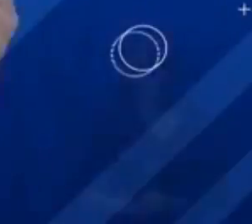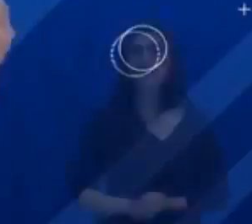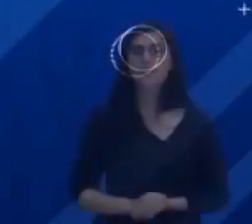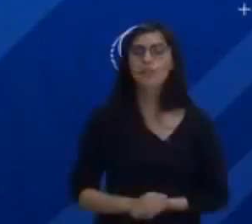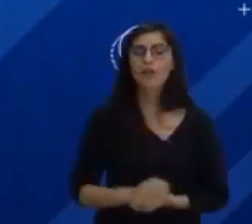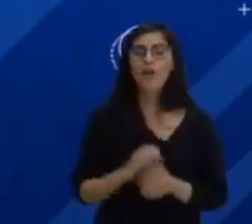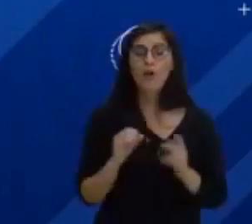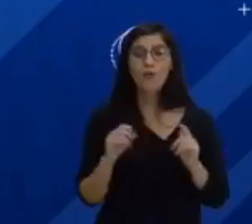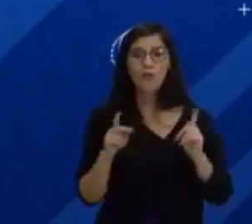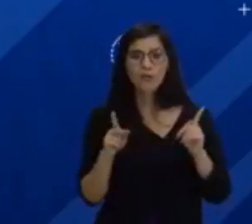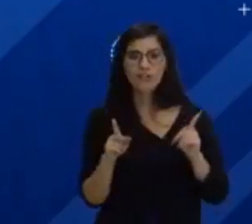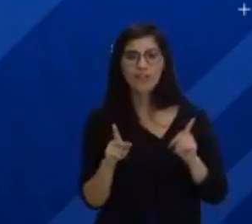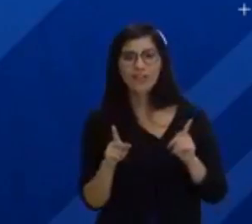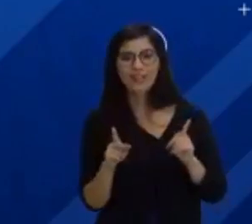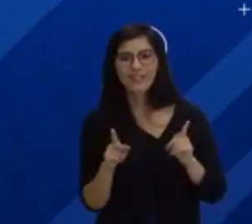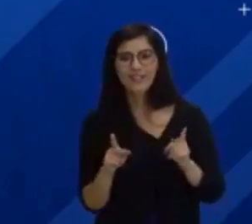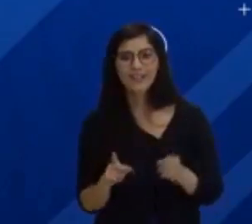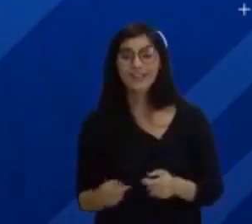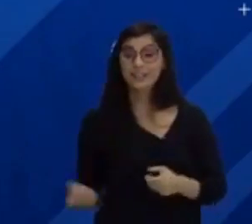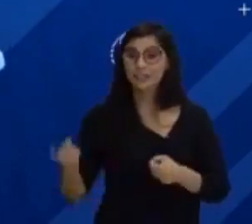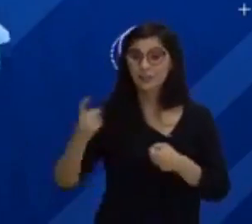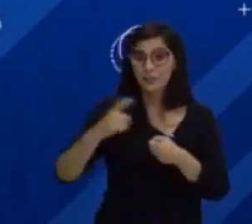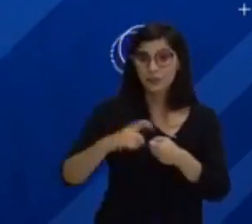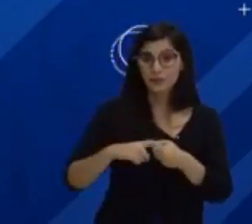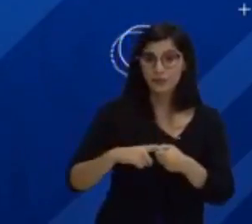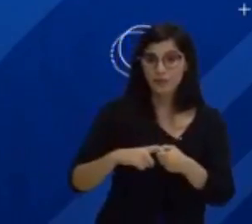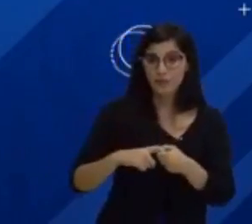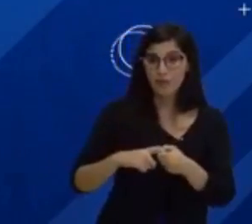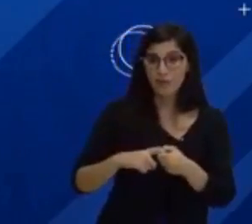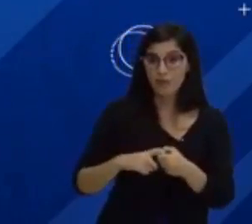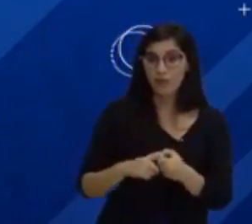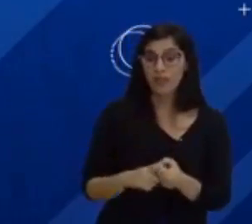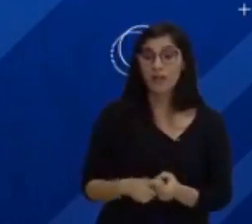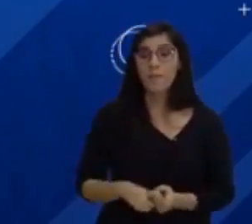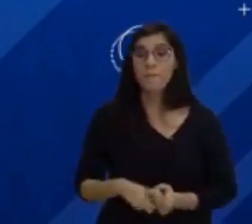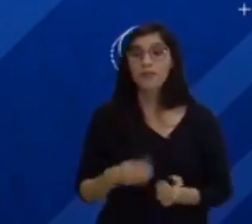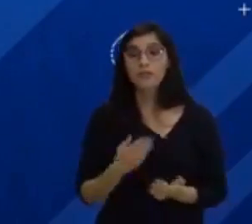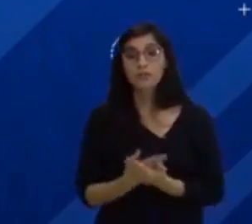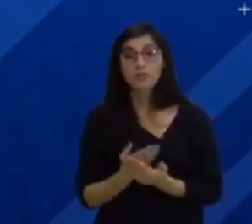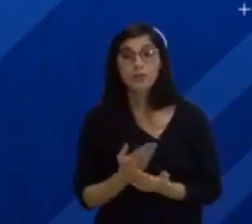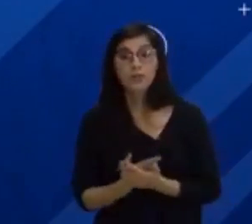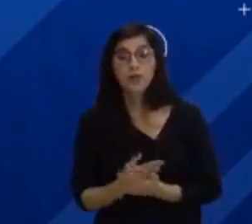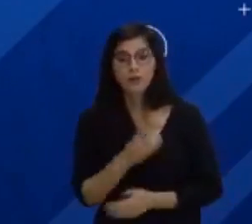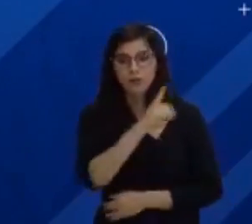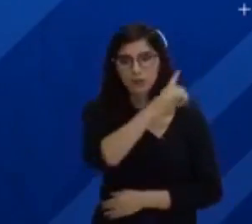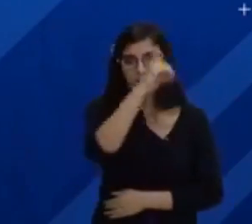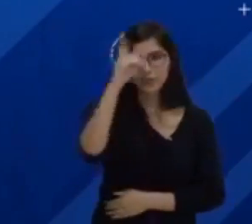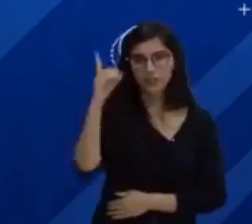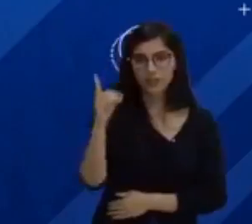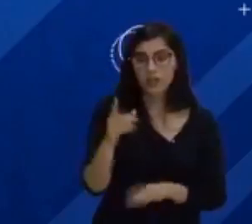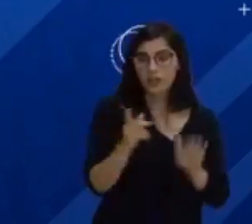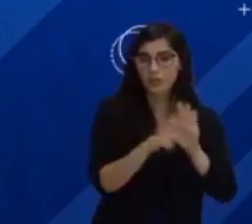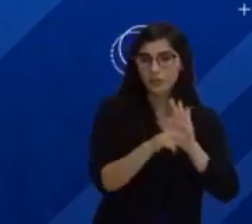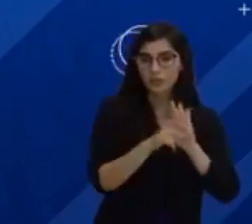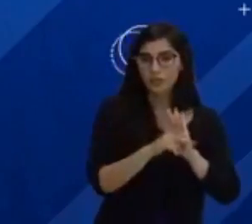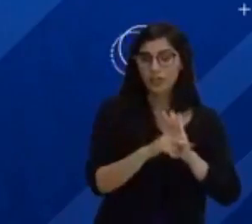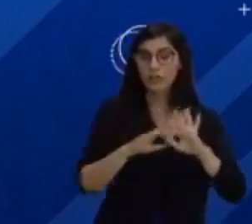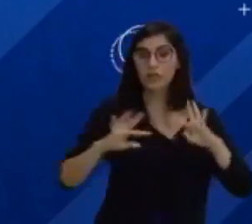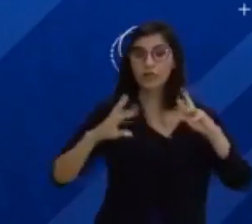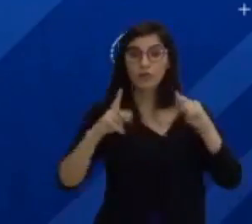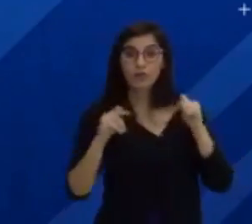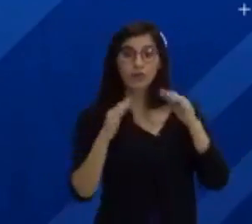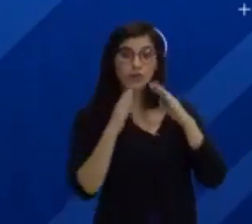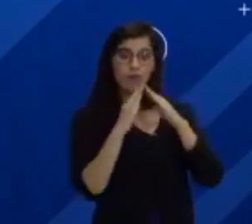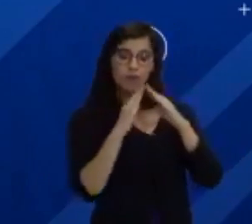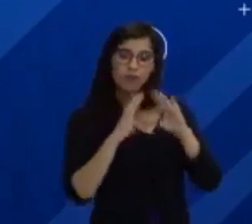Ok, pessoal, estamos de volta para a nossa última aula do dia, no projeto Todos em Casa pela Educação. Um